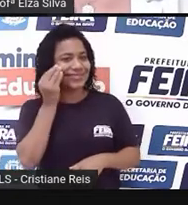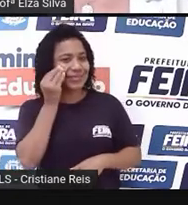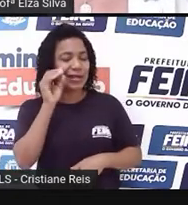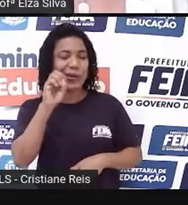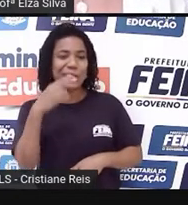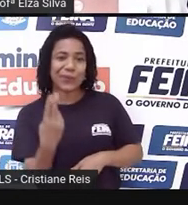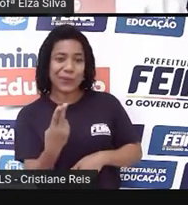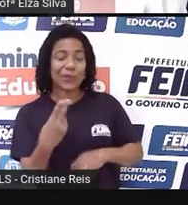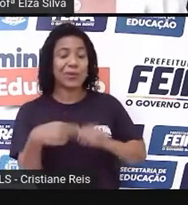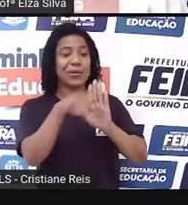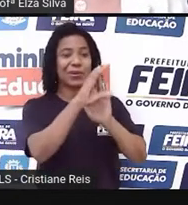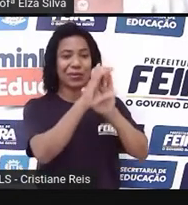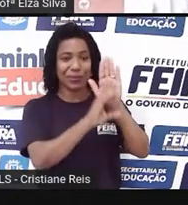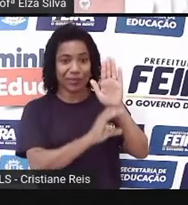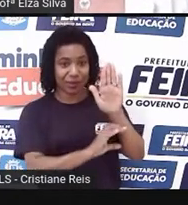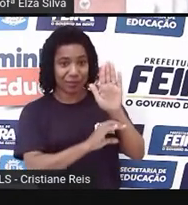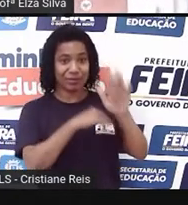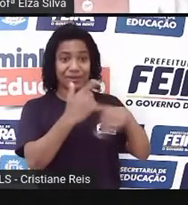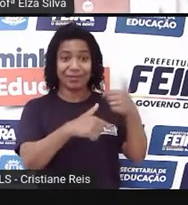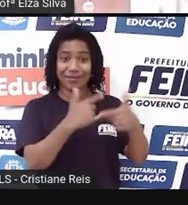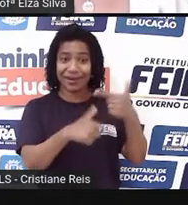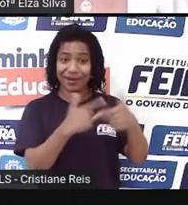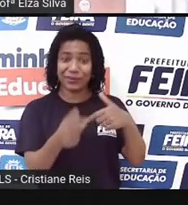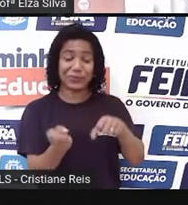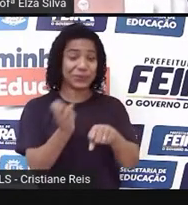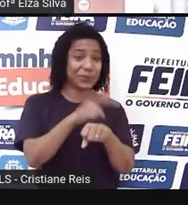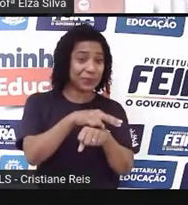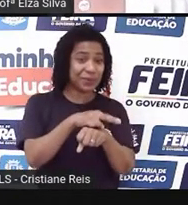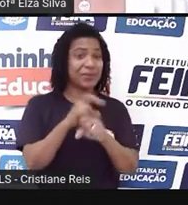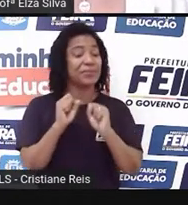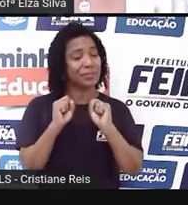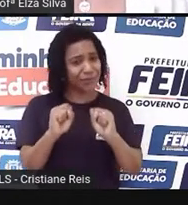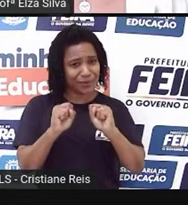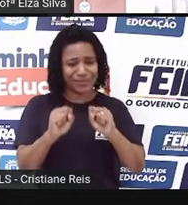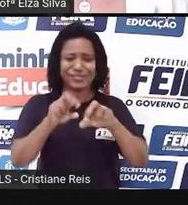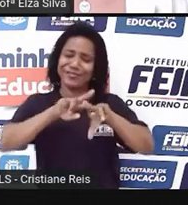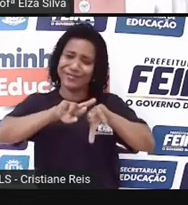vaga no emprego, por exemplo, e muitas outras funções.